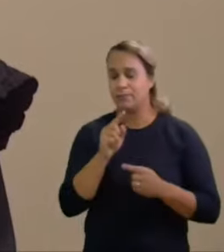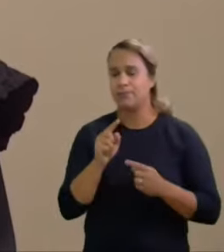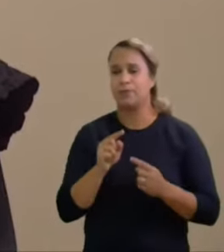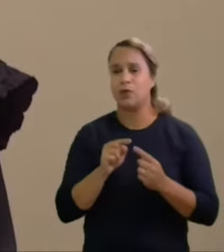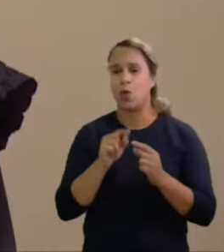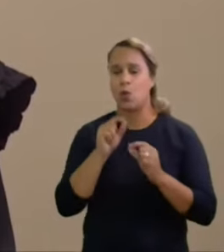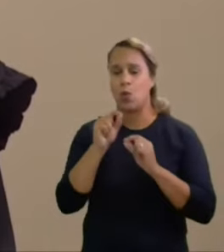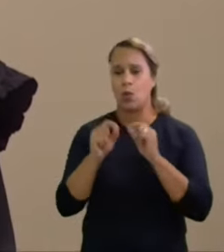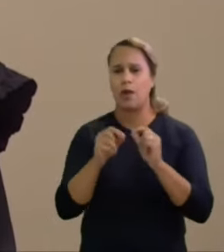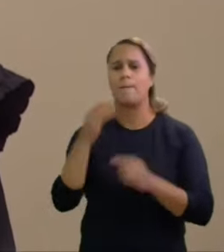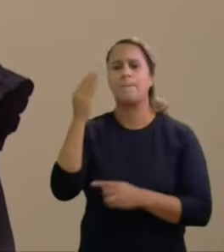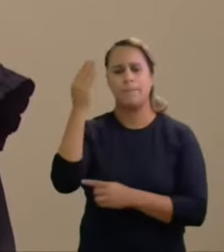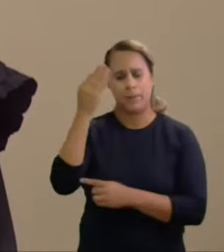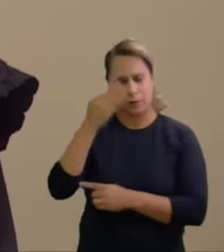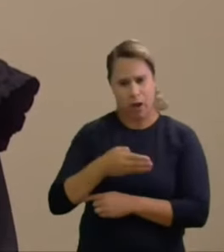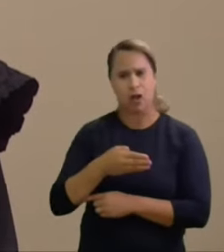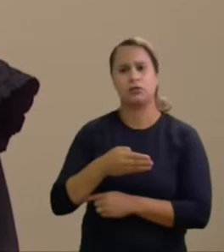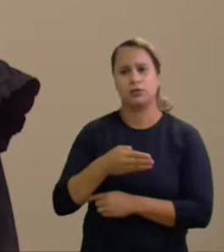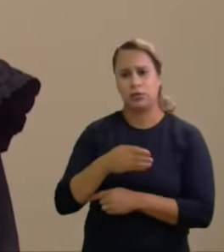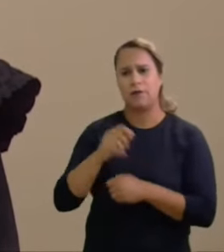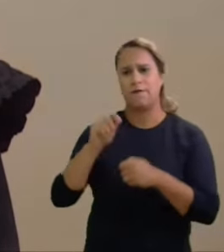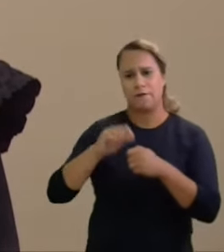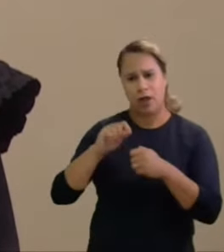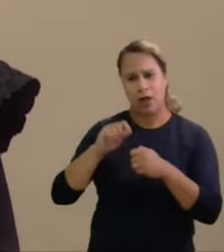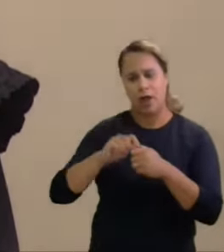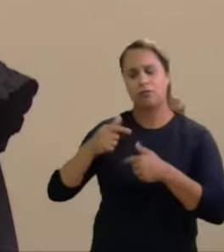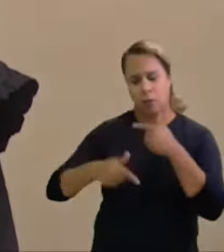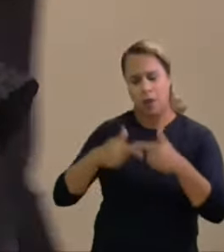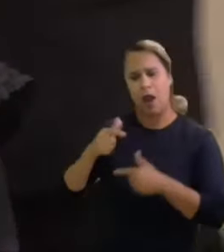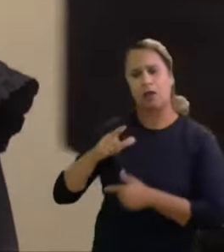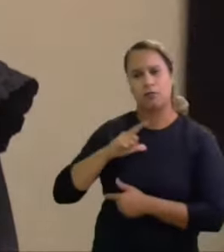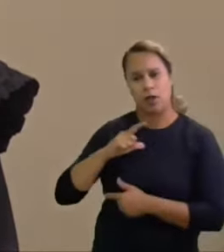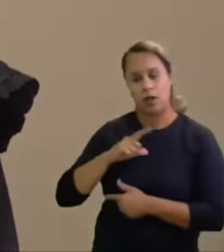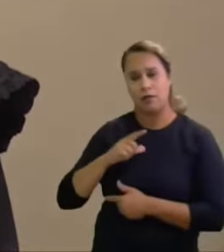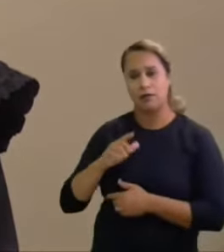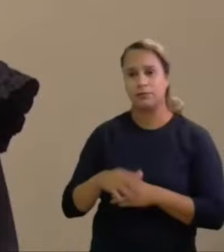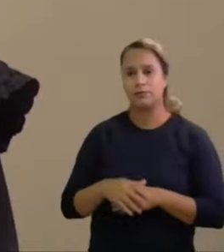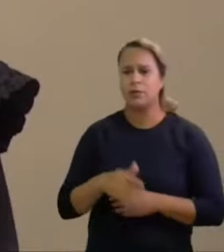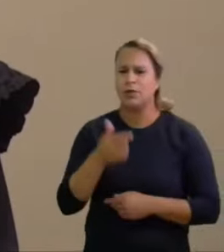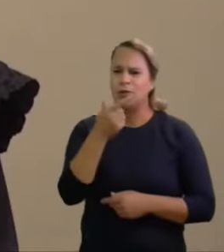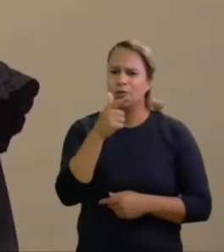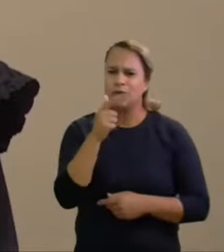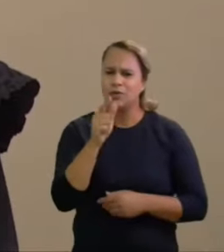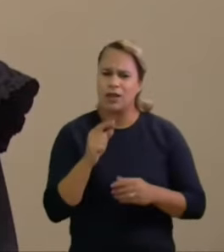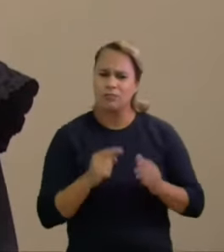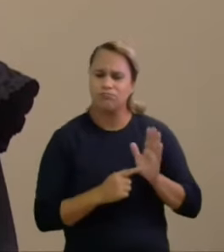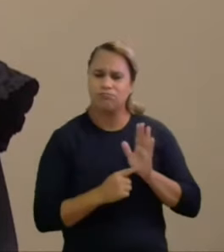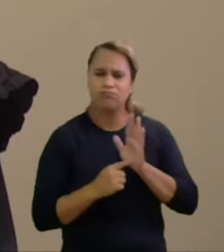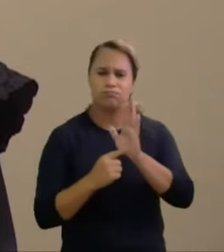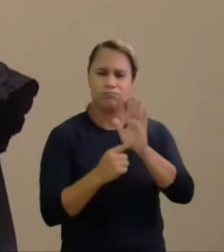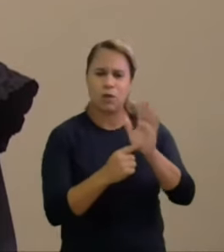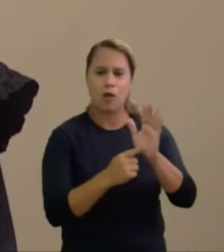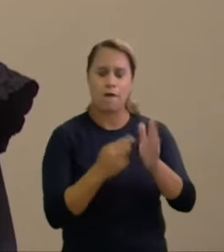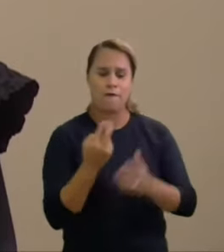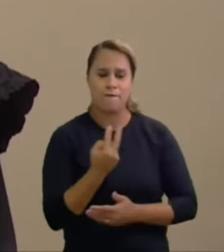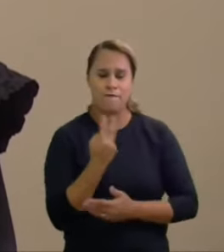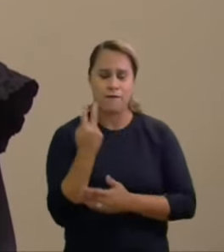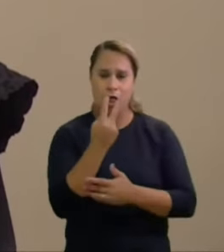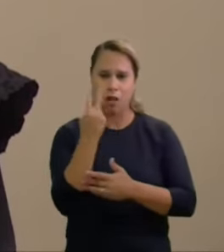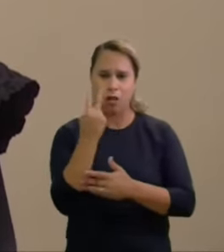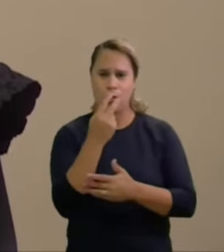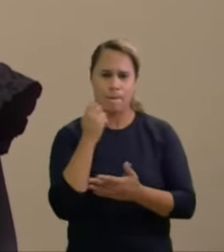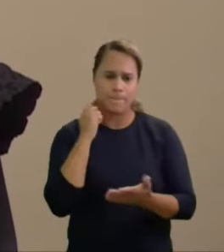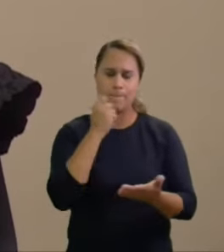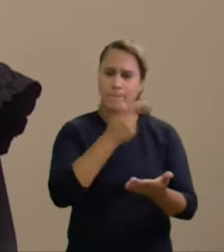foi comprovado que eles foram prestados não existem sequer indícios de que os valores pagos aos escritórios reverteram para o adimplemento de